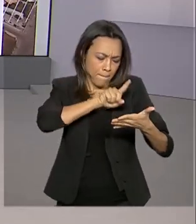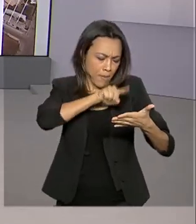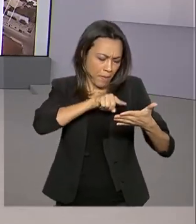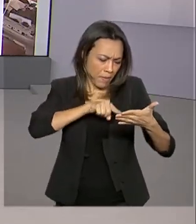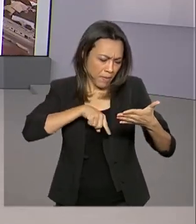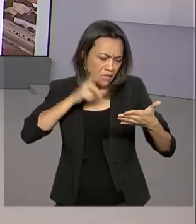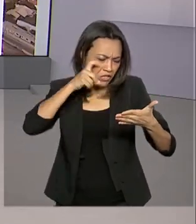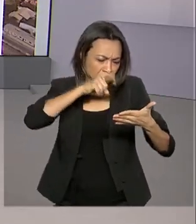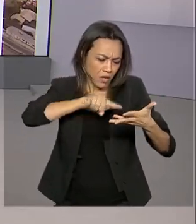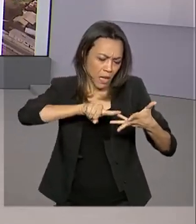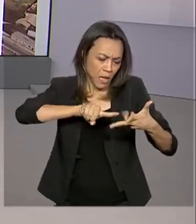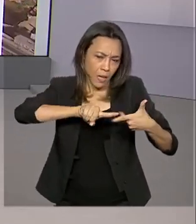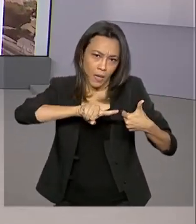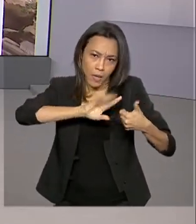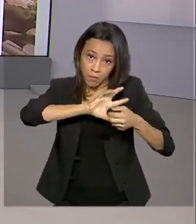econômicas por causa da pandemia.